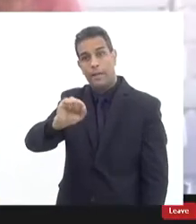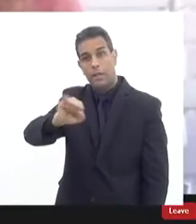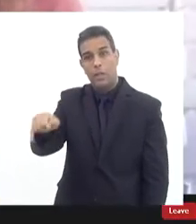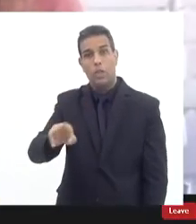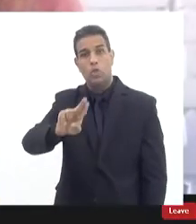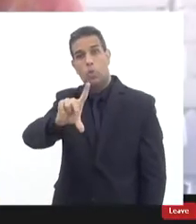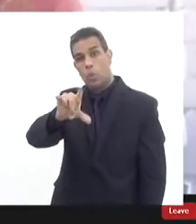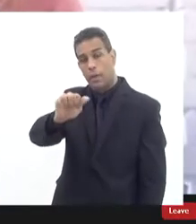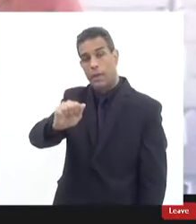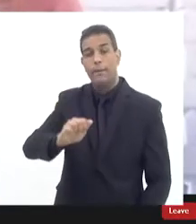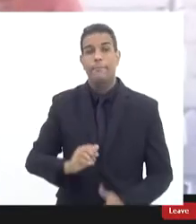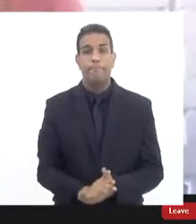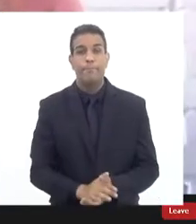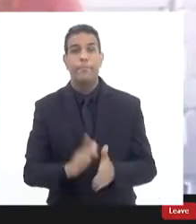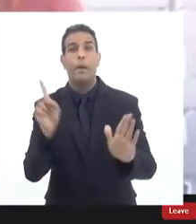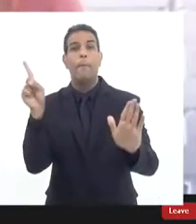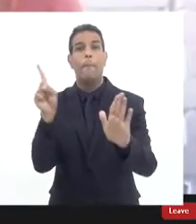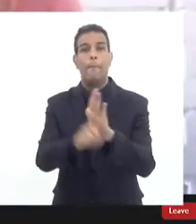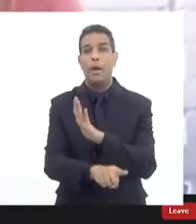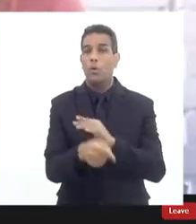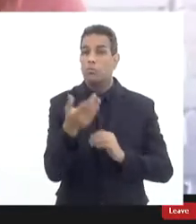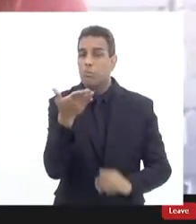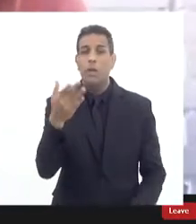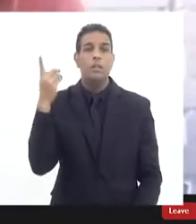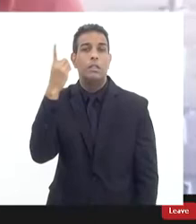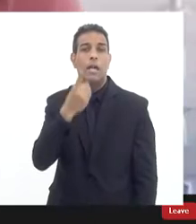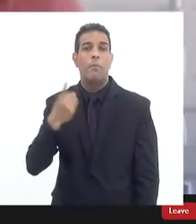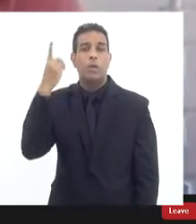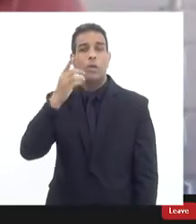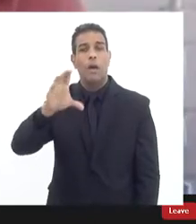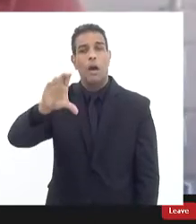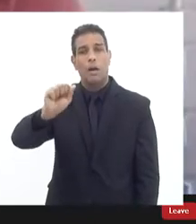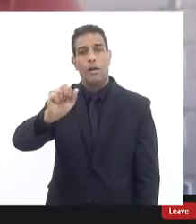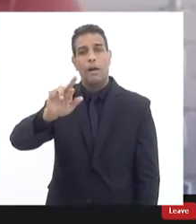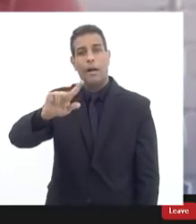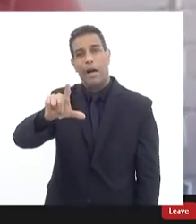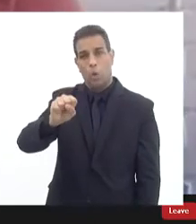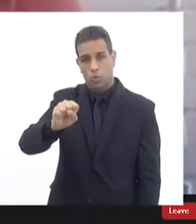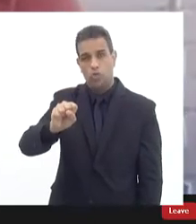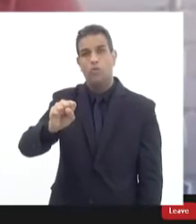pergunto aqui deputado Carlos Augusto